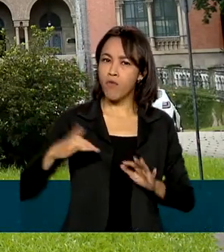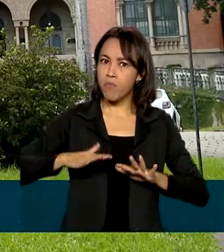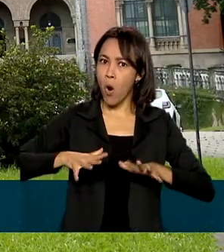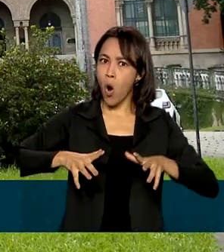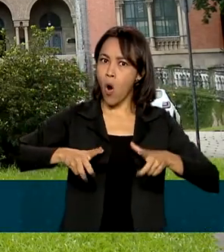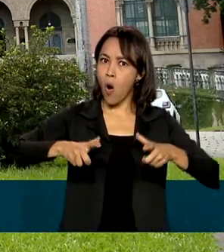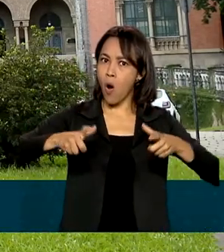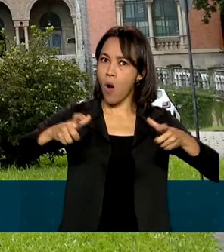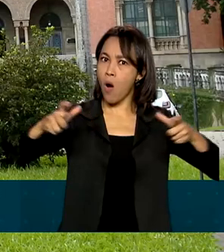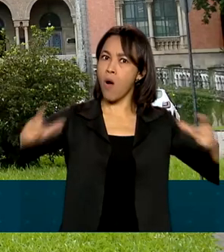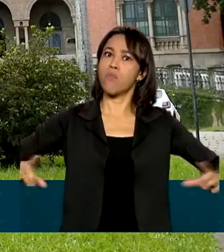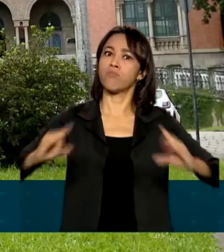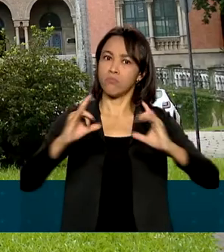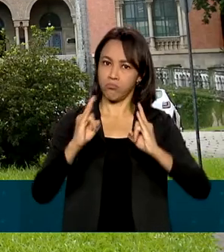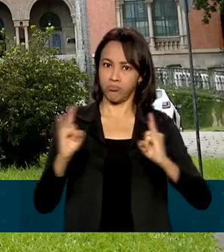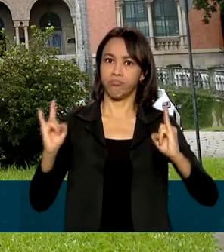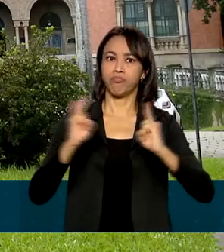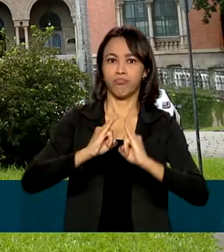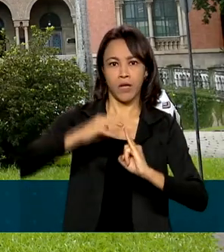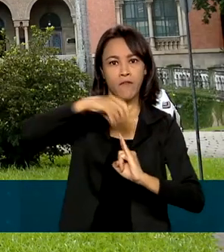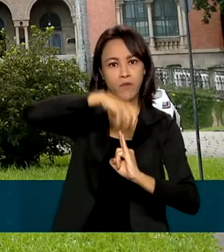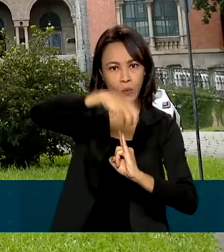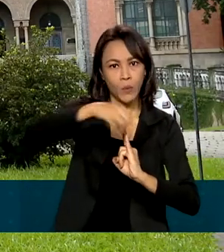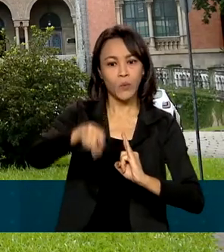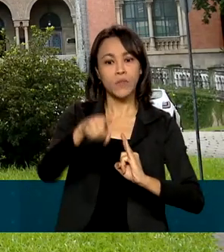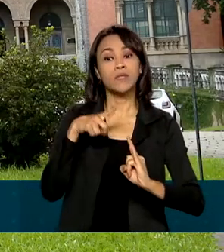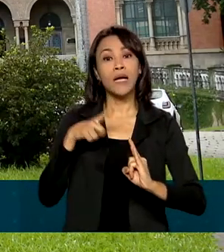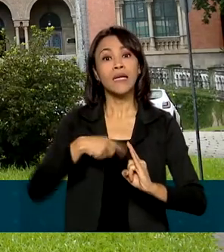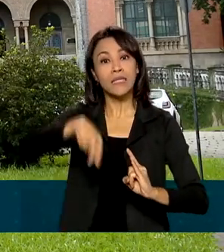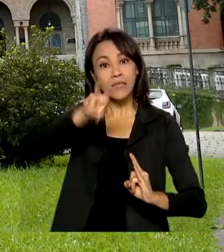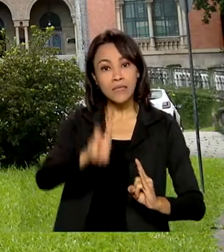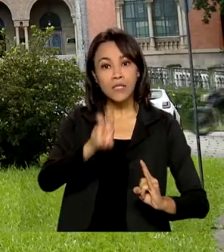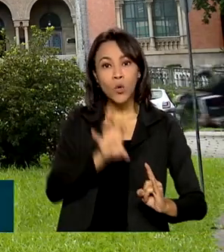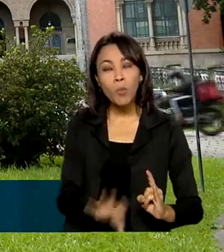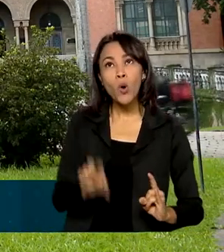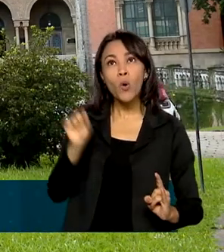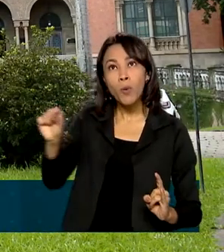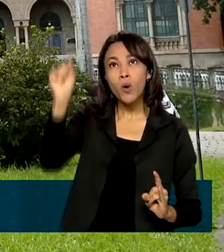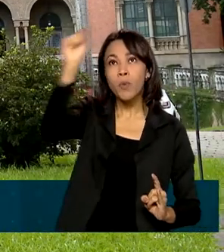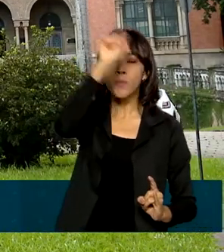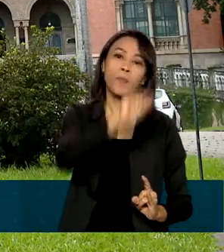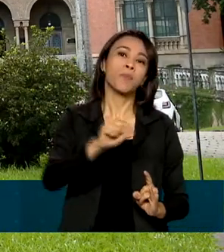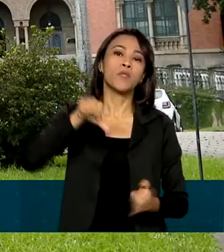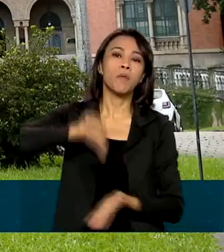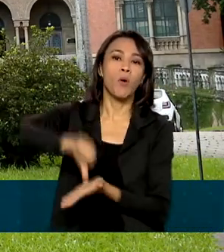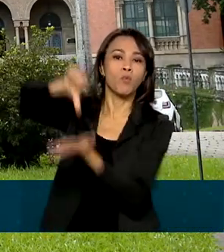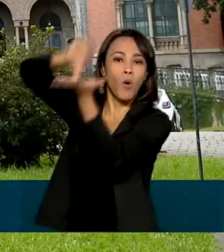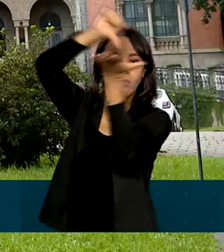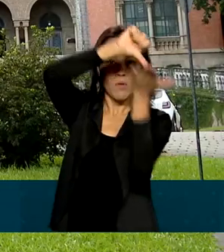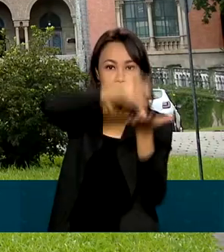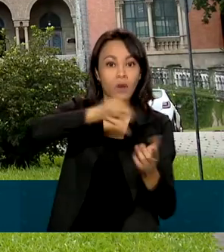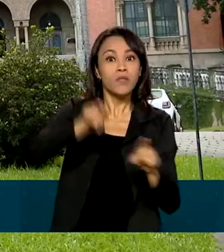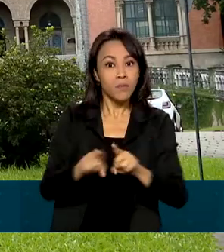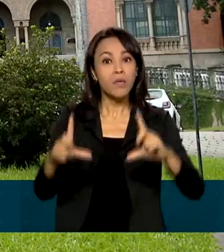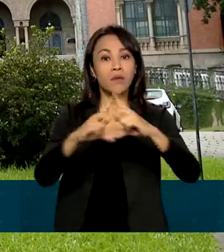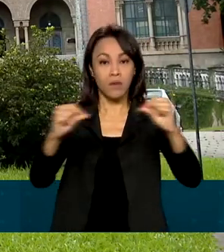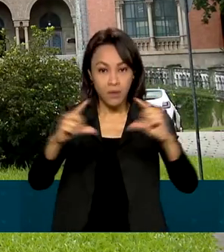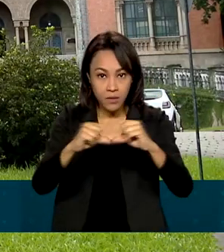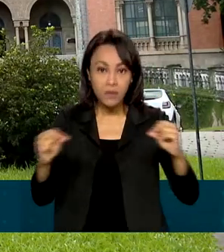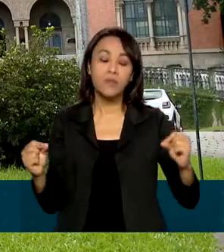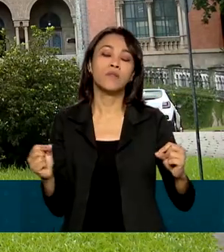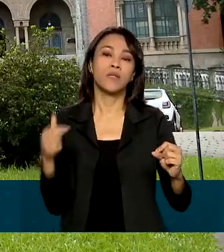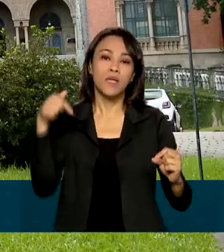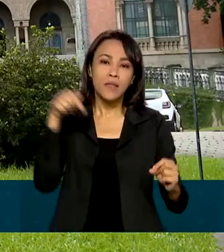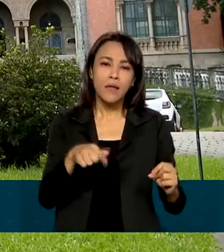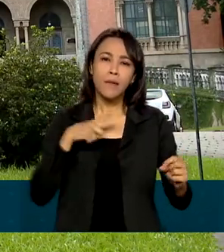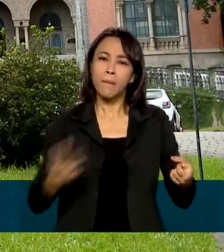Atualmente, ela está presente em todas as cinco regiões do país, com núcleos em 10 estados, além do Distrito Federal. E também